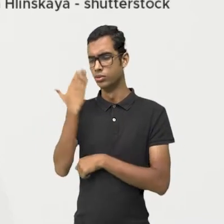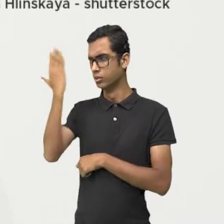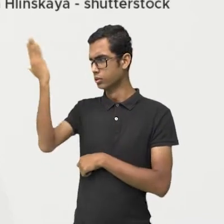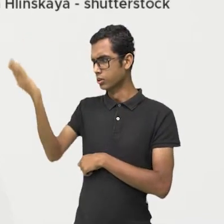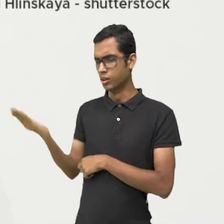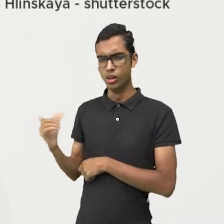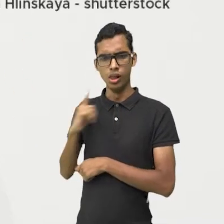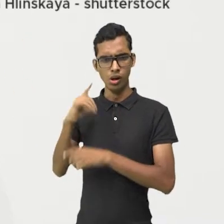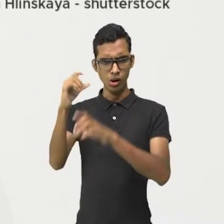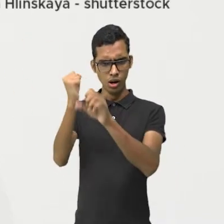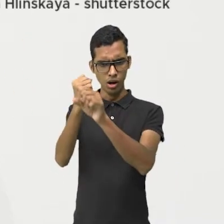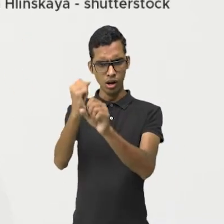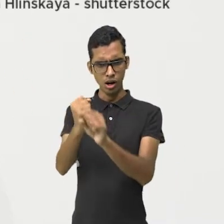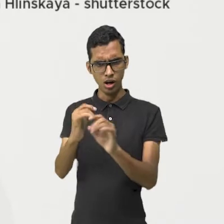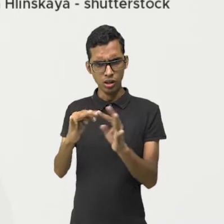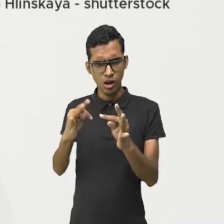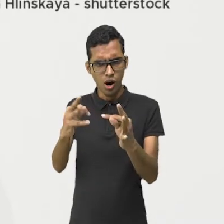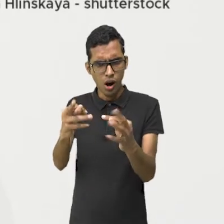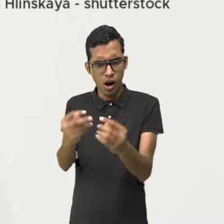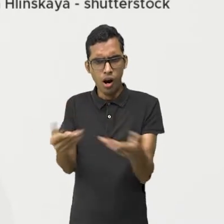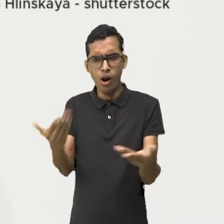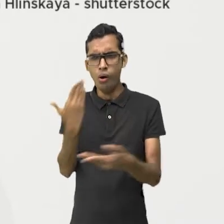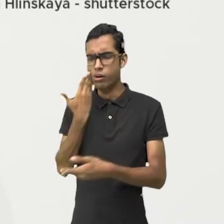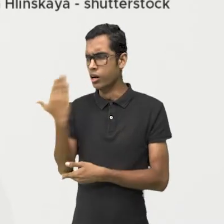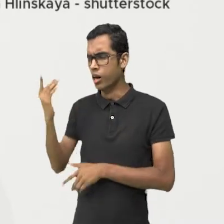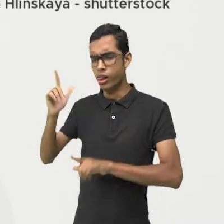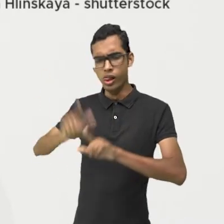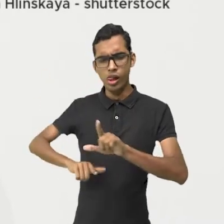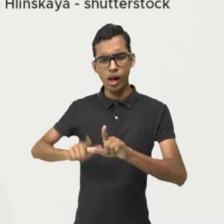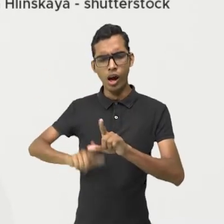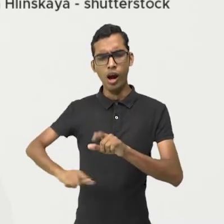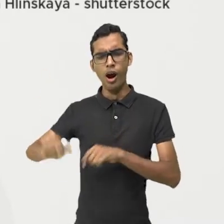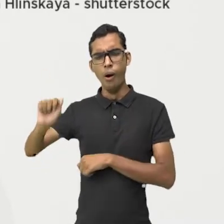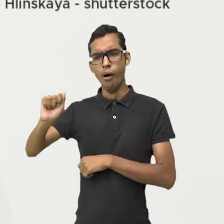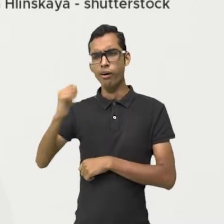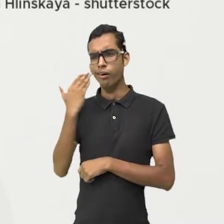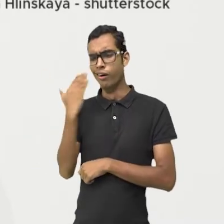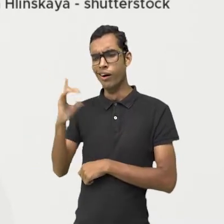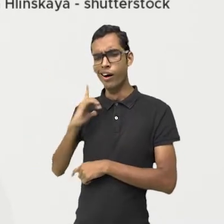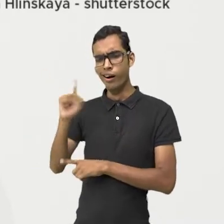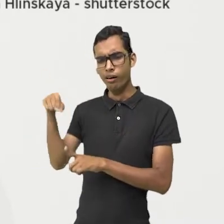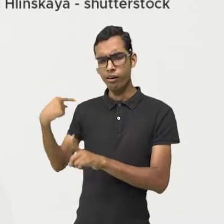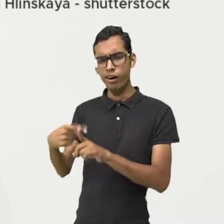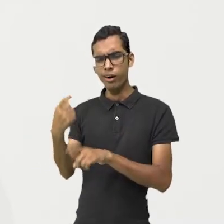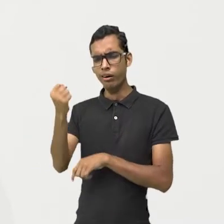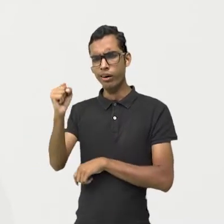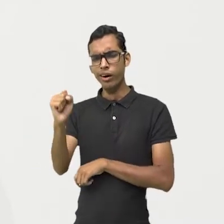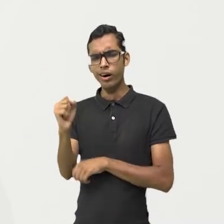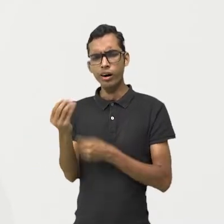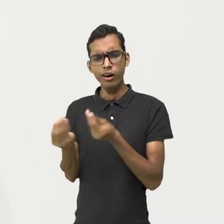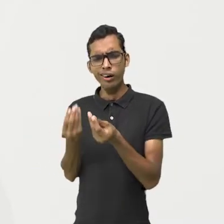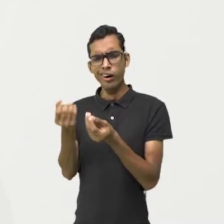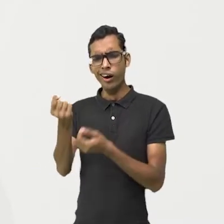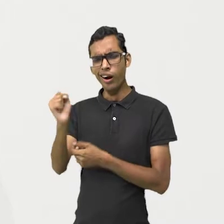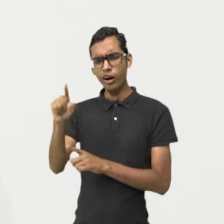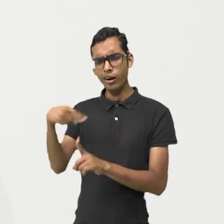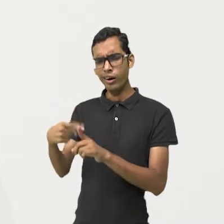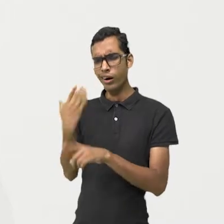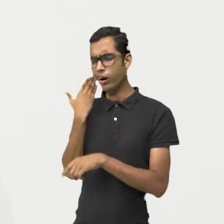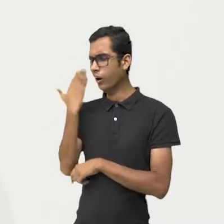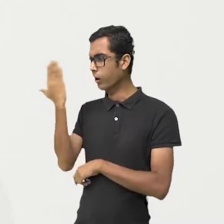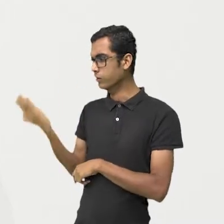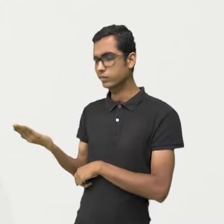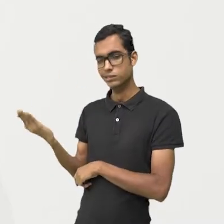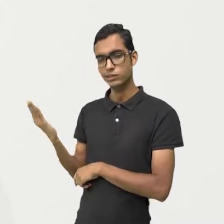Eu fiz todas as contas. Então, vamos ver. A letra A deu mais 8. Onde é que está mais 8? Mais